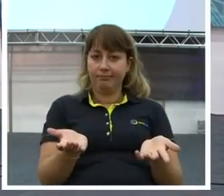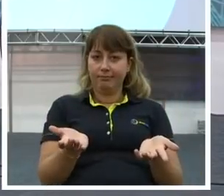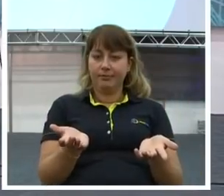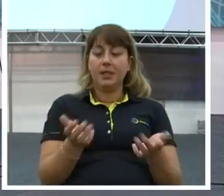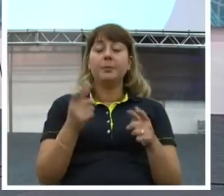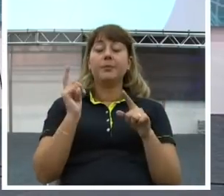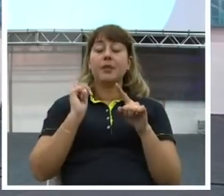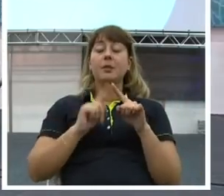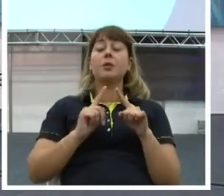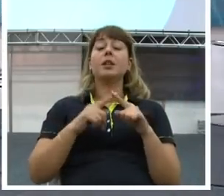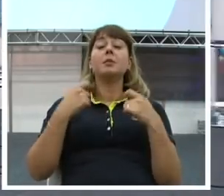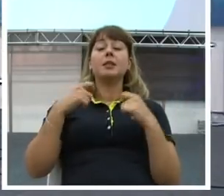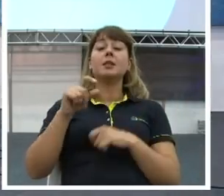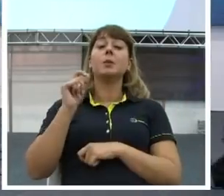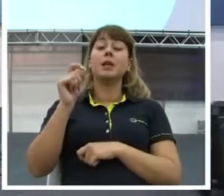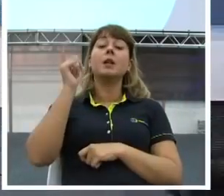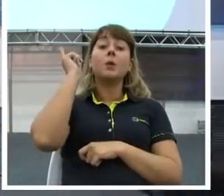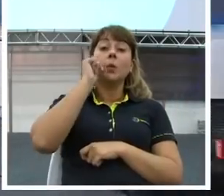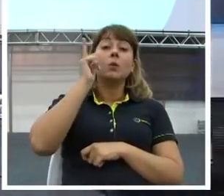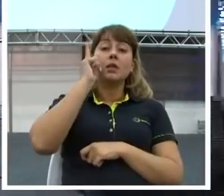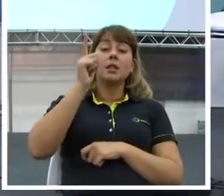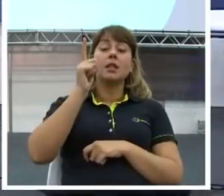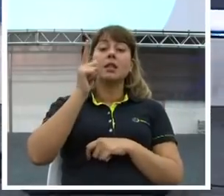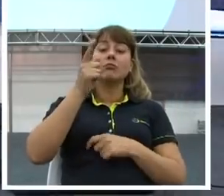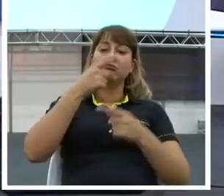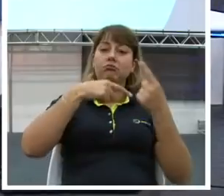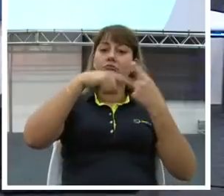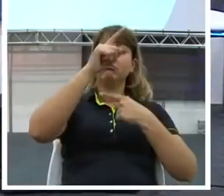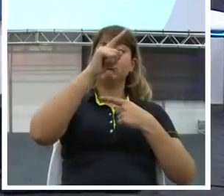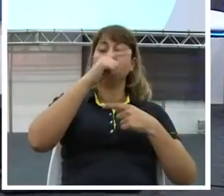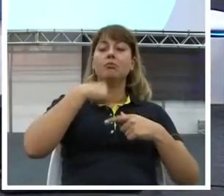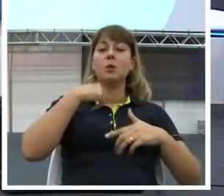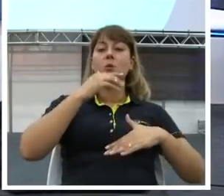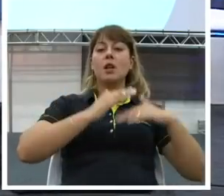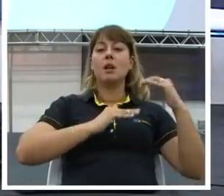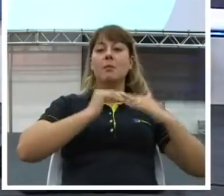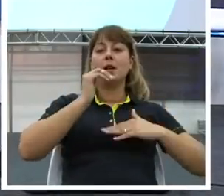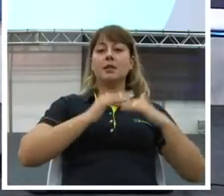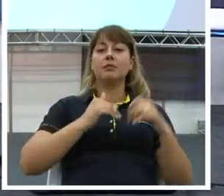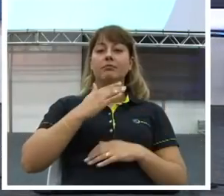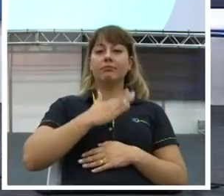Por que você conquista as coisas através da sua capacidade?